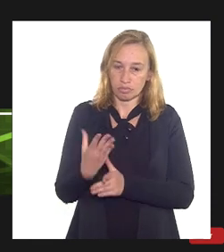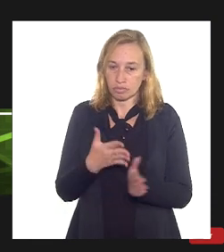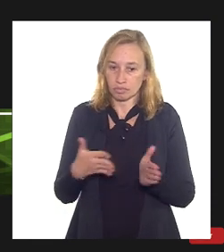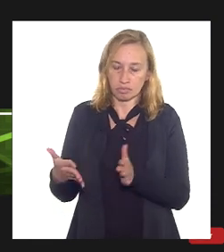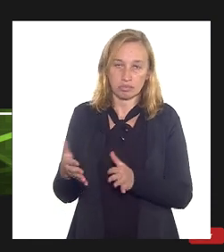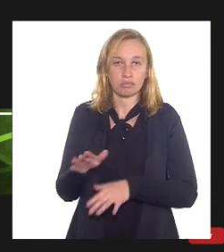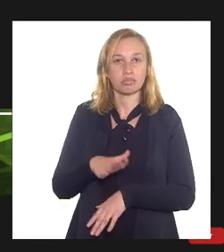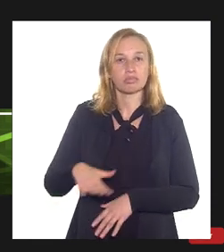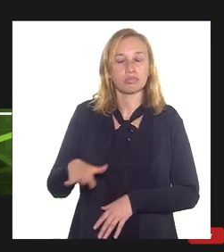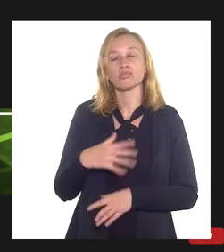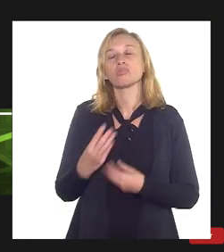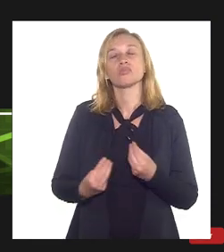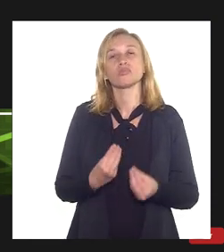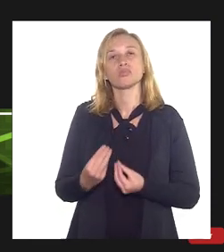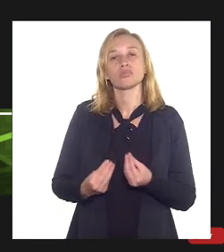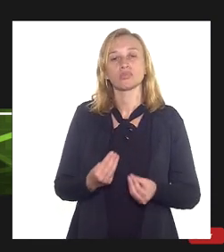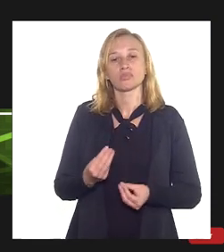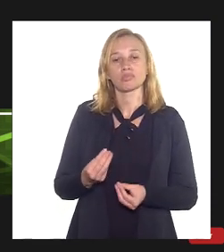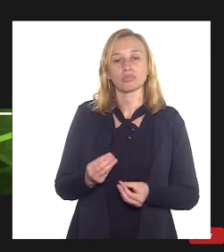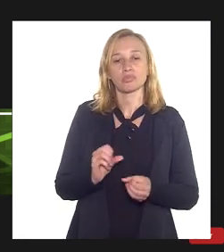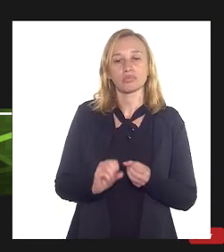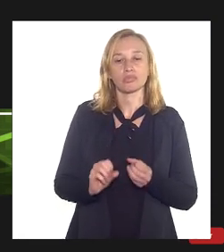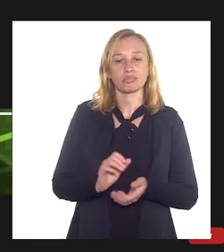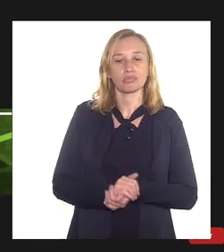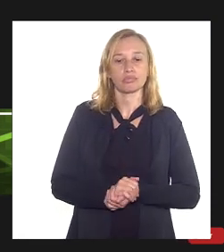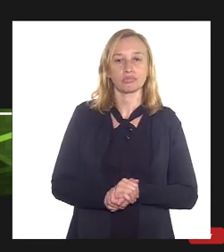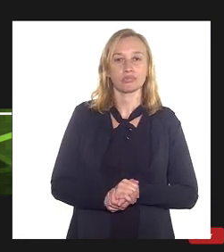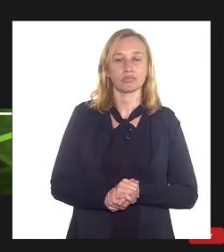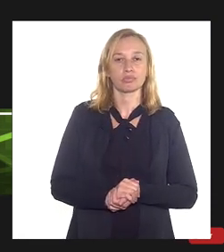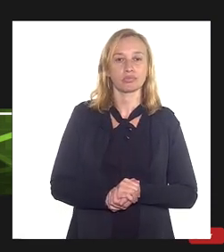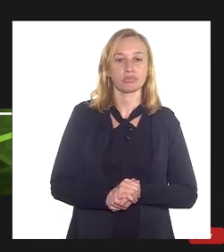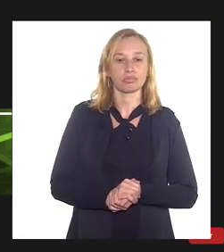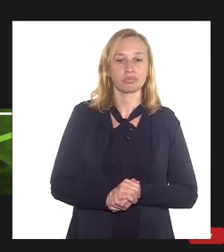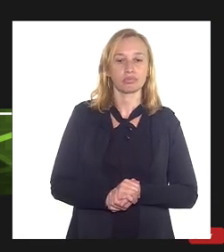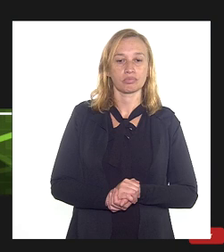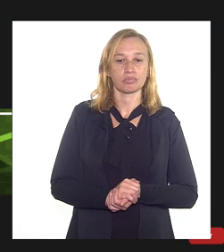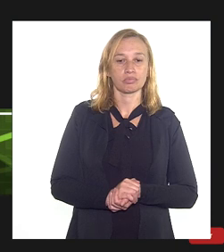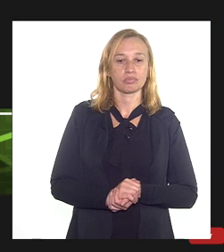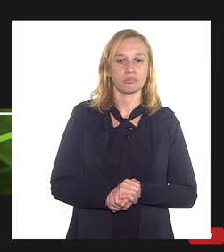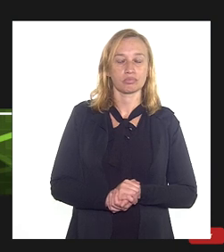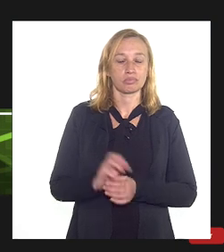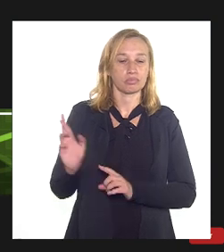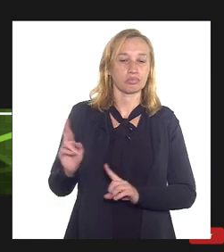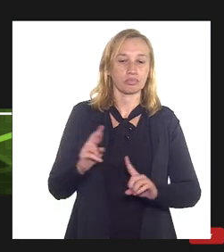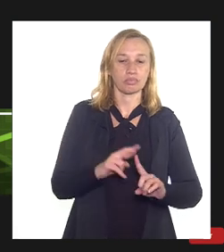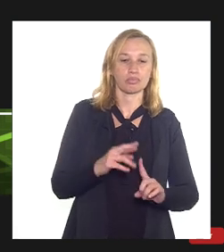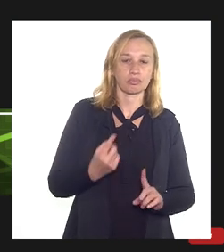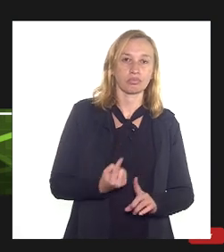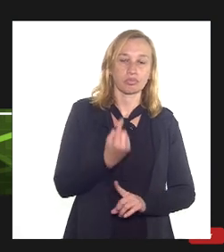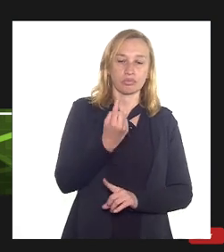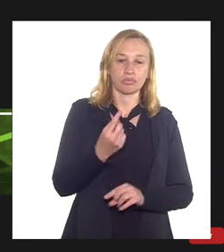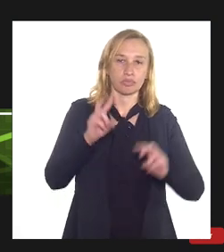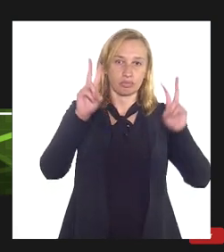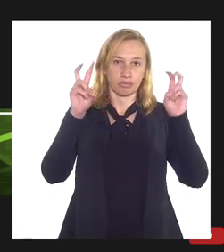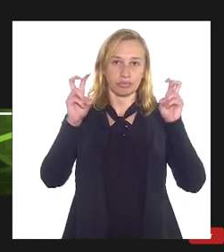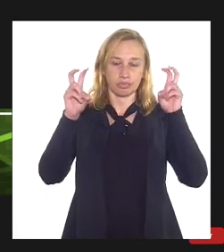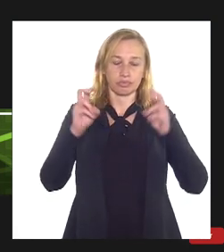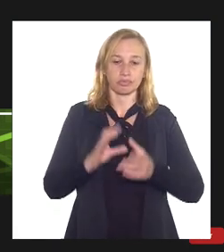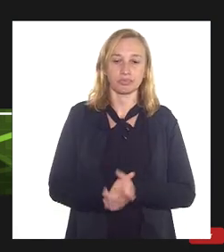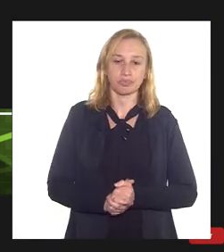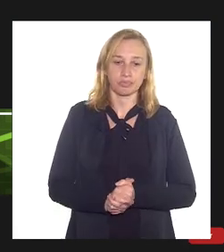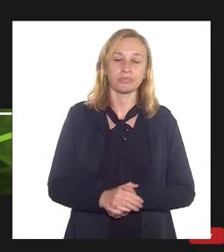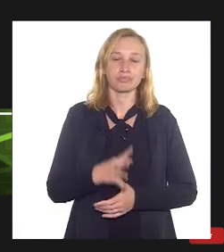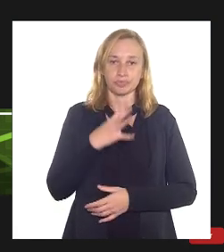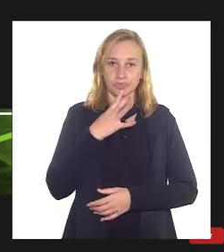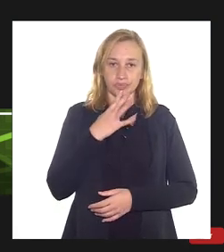como que isso é feito uma das únicas referências sobre o assunto que temos